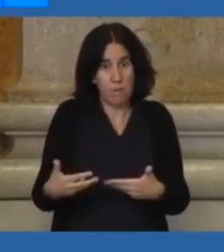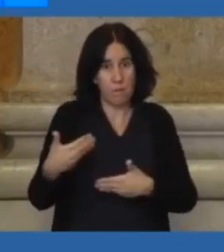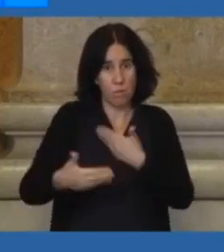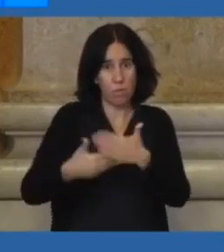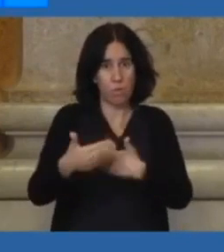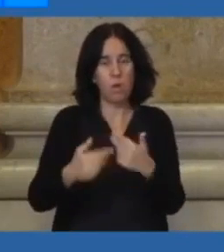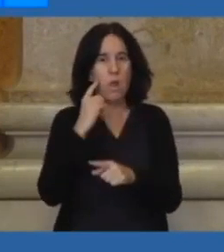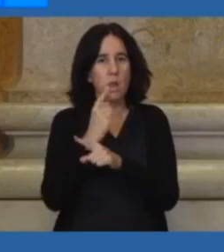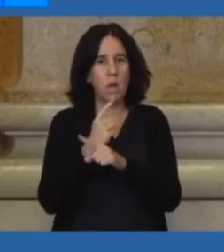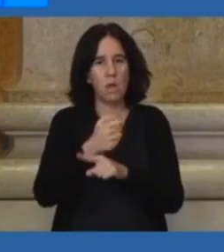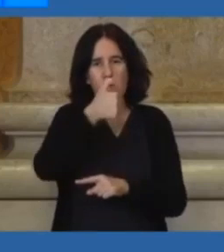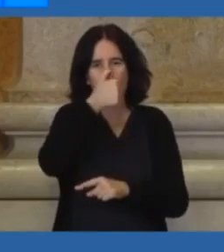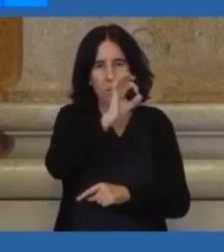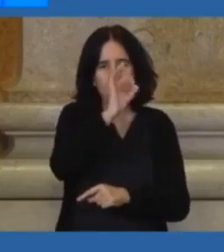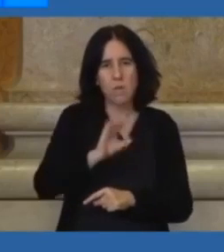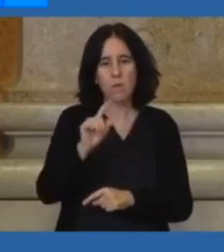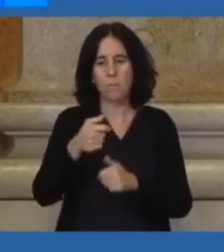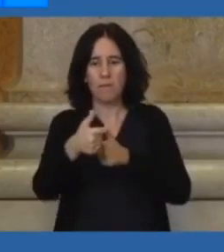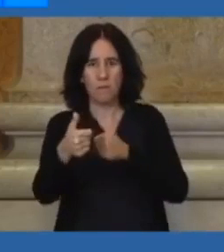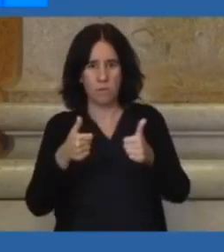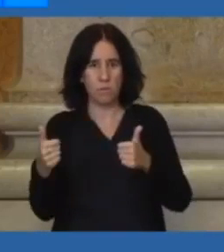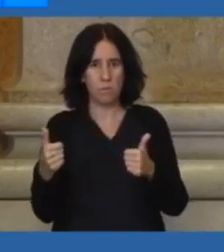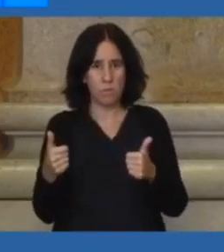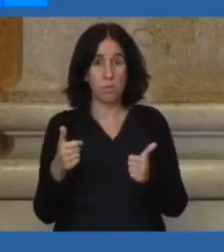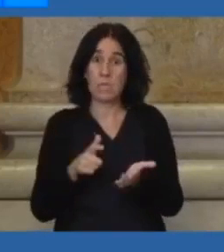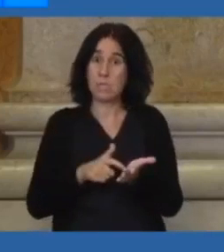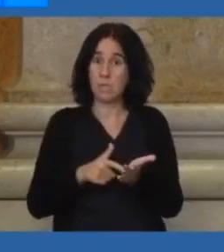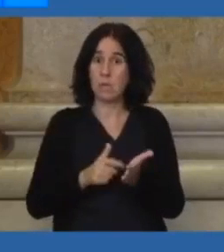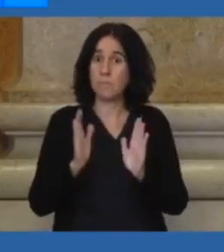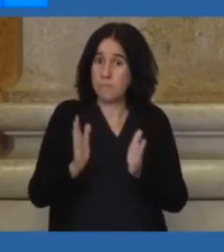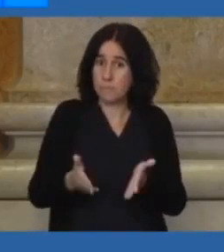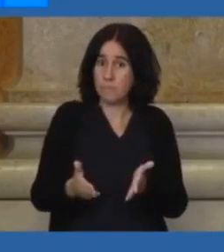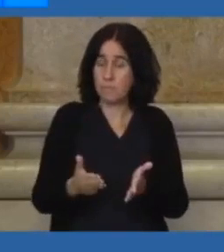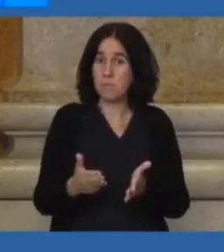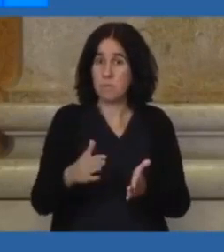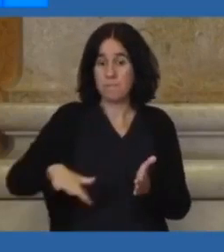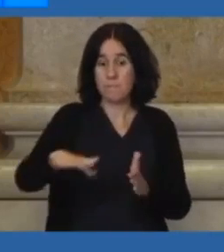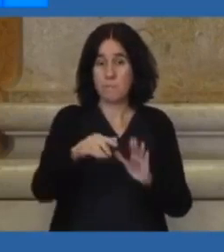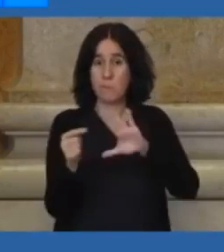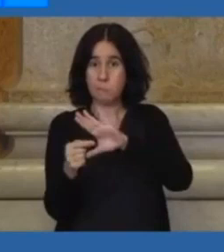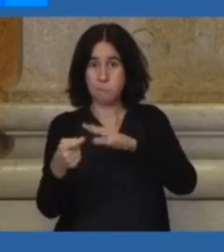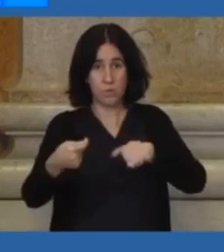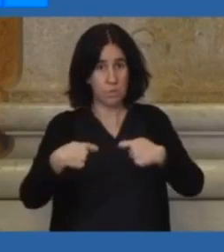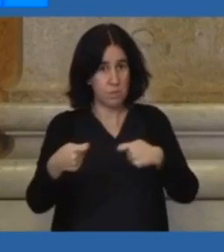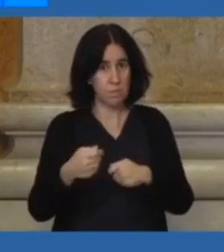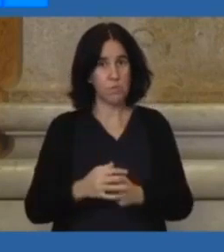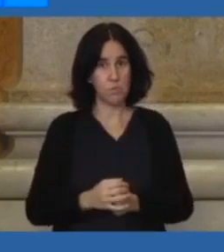quanto à lutação e ao afastamento que é necessário assegurar dentro destes estabelecimentos.